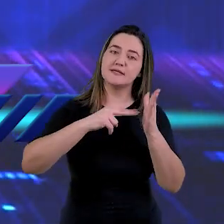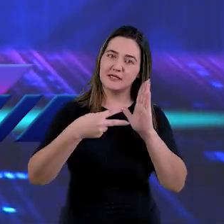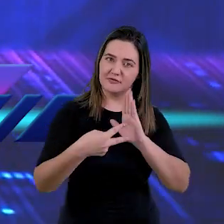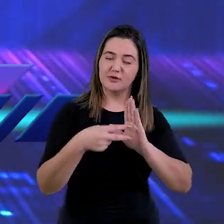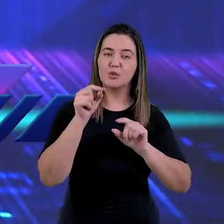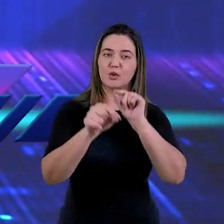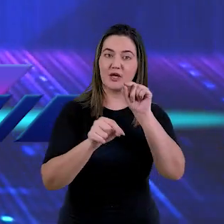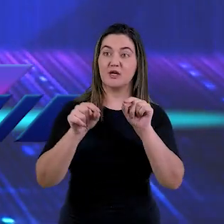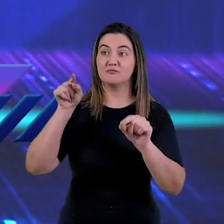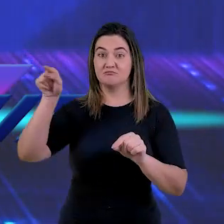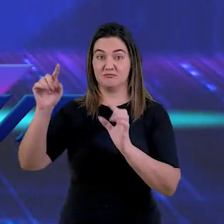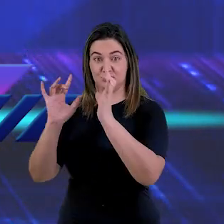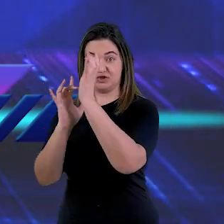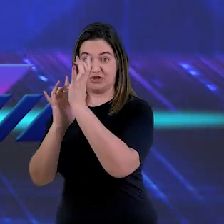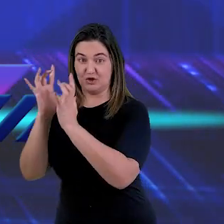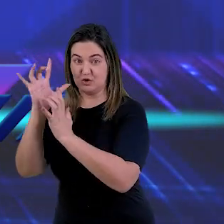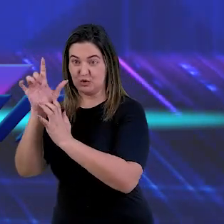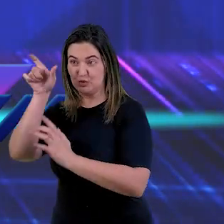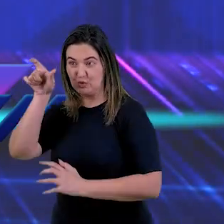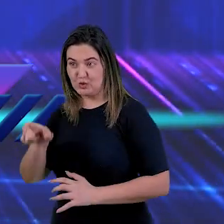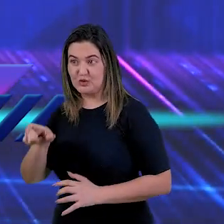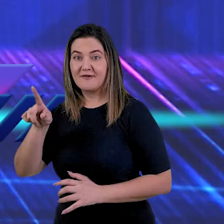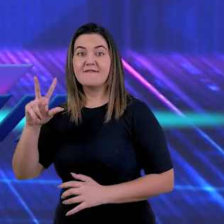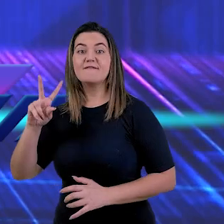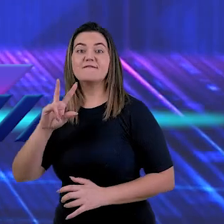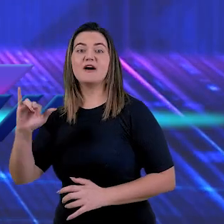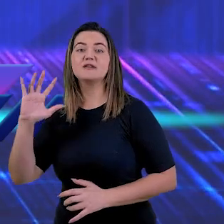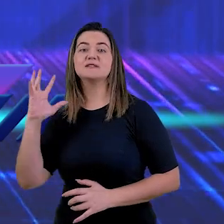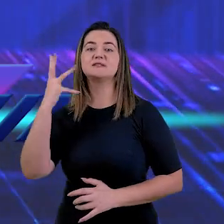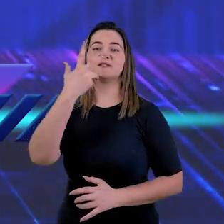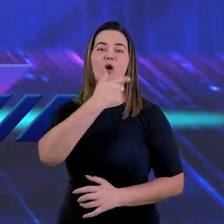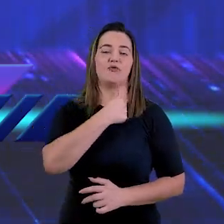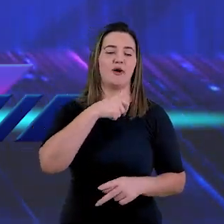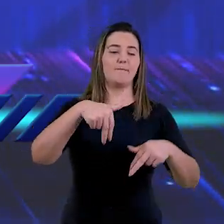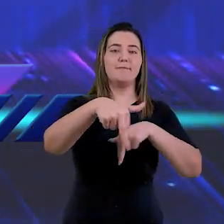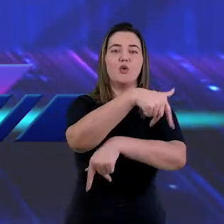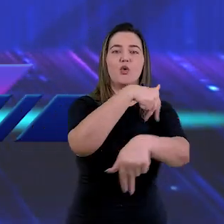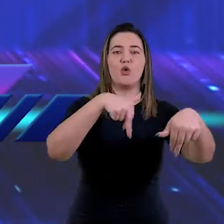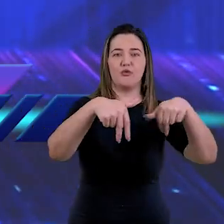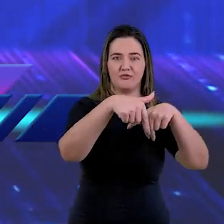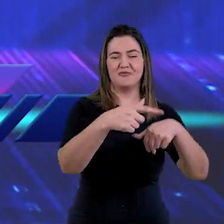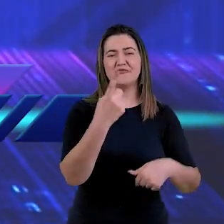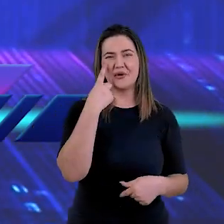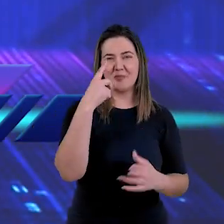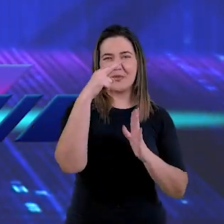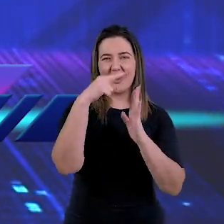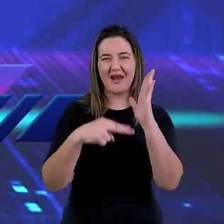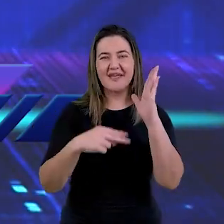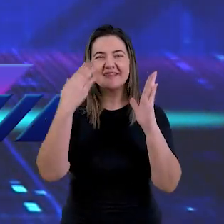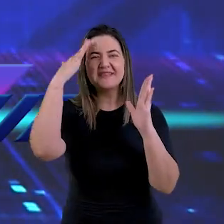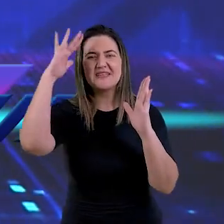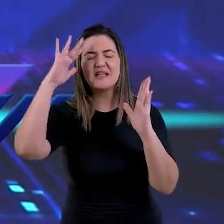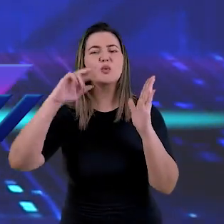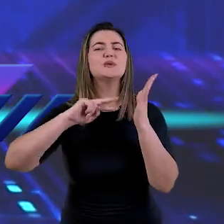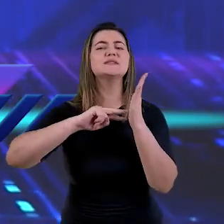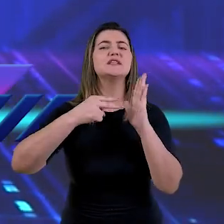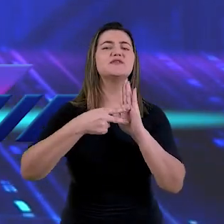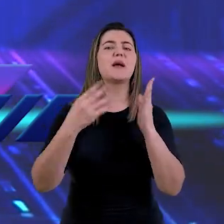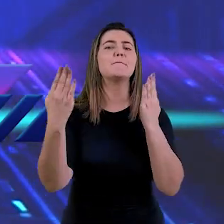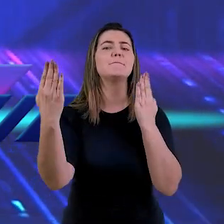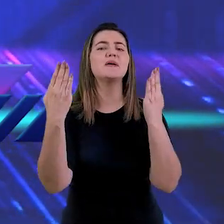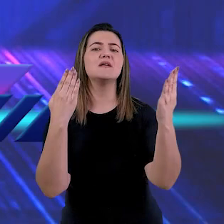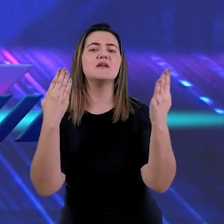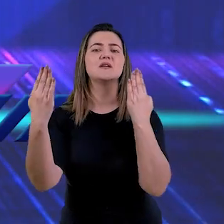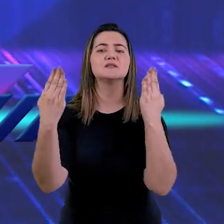por Cristo Jesus. Vamos à Bíblia para tentarmos entender exatamente o que esta figura do